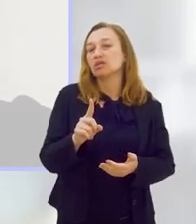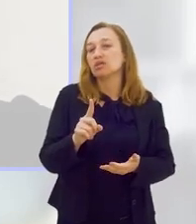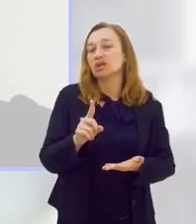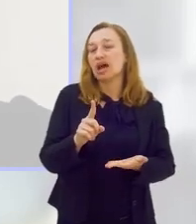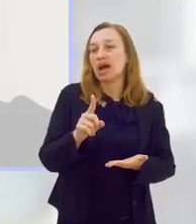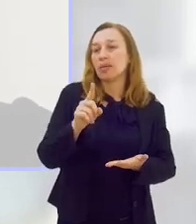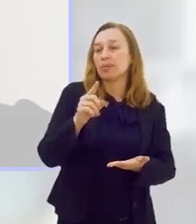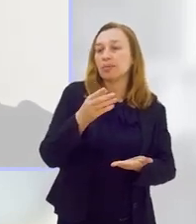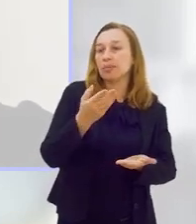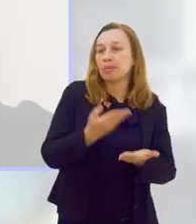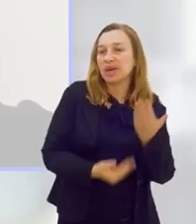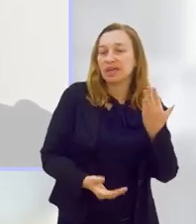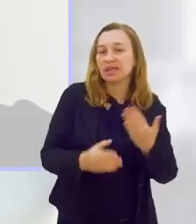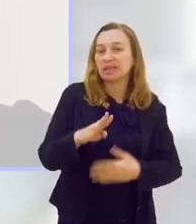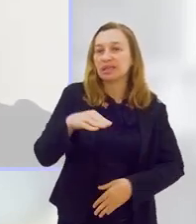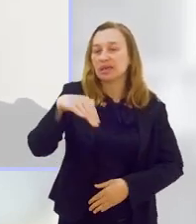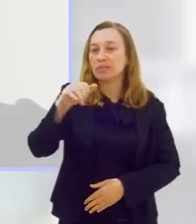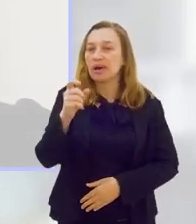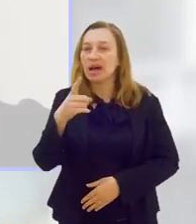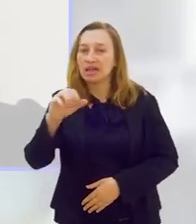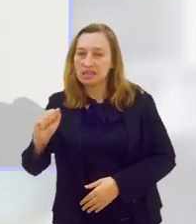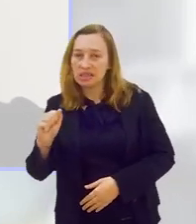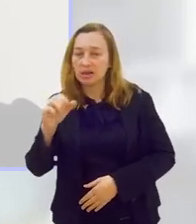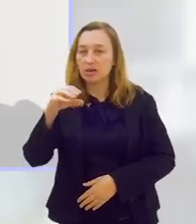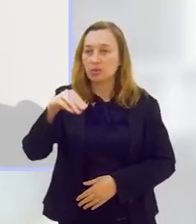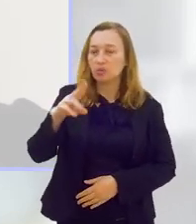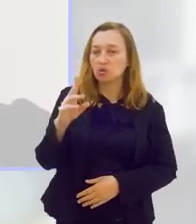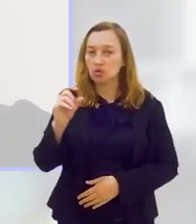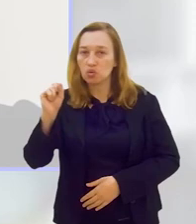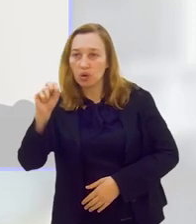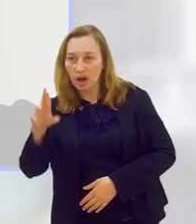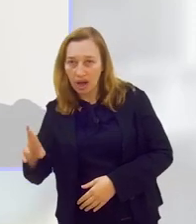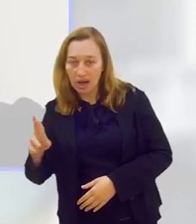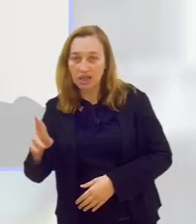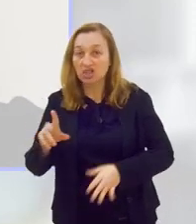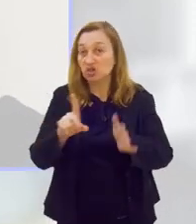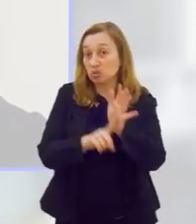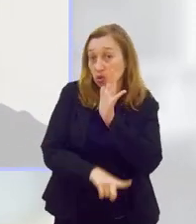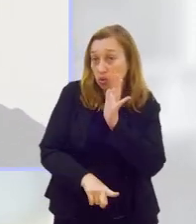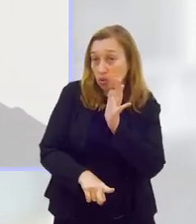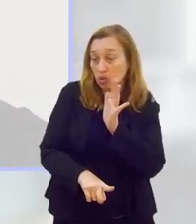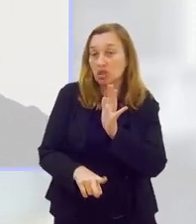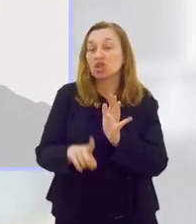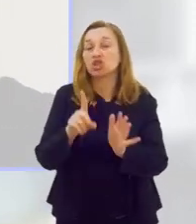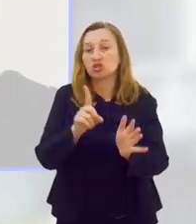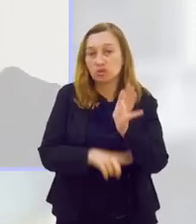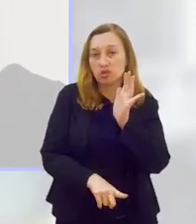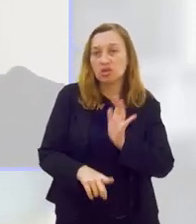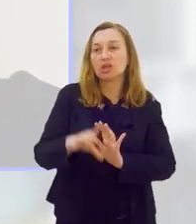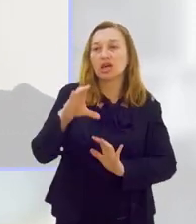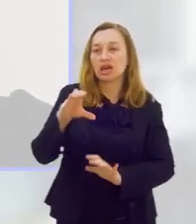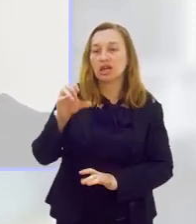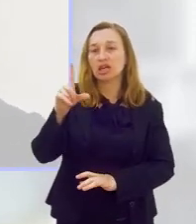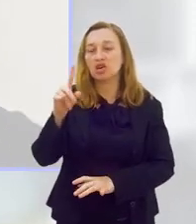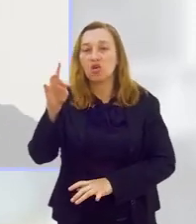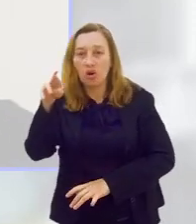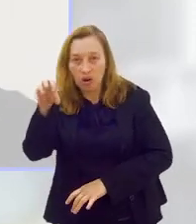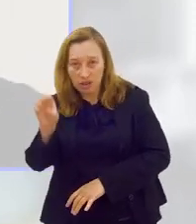tá? A diminuição da glicose, como a Fernanda mesmo pontuou. E a